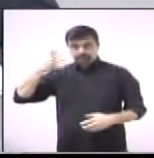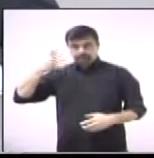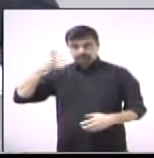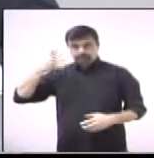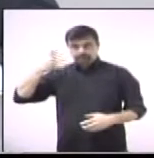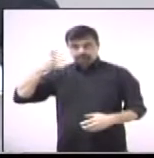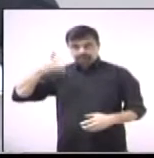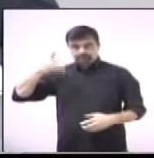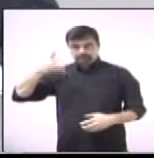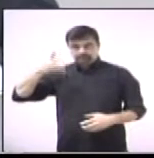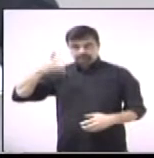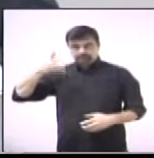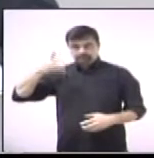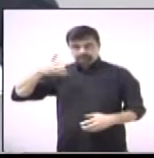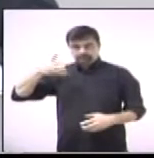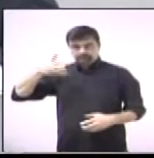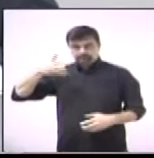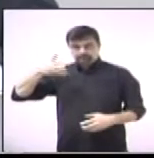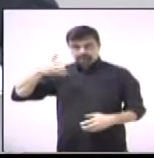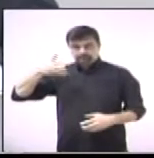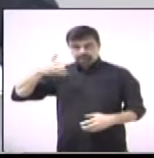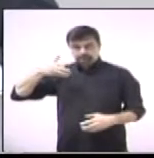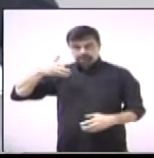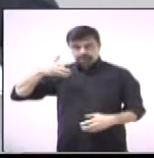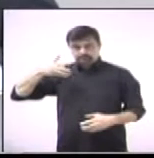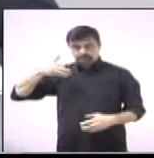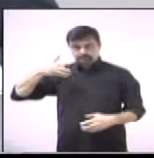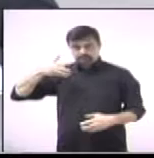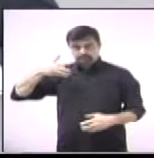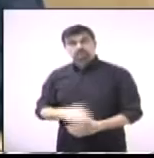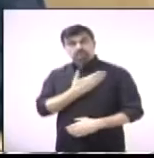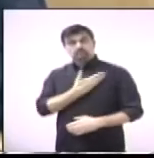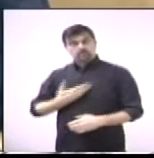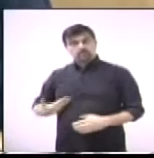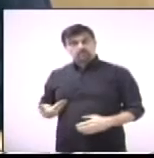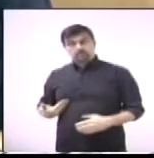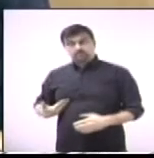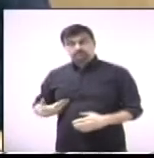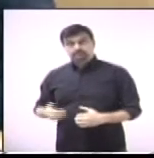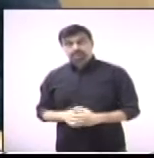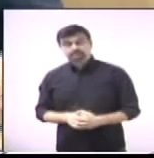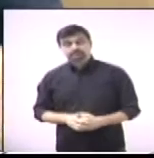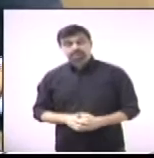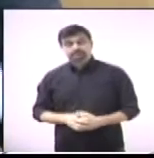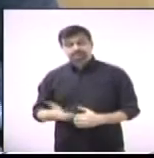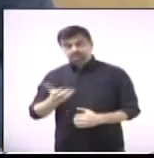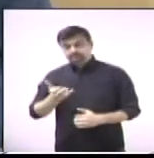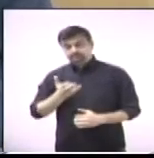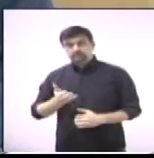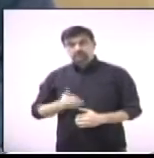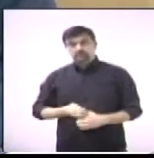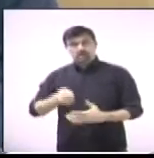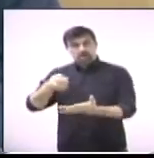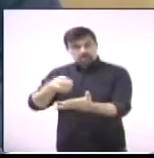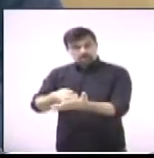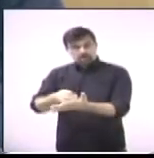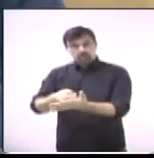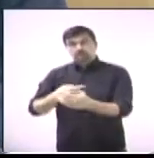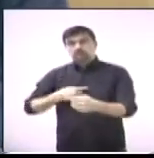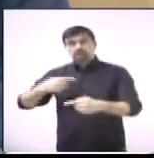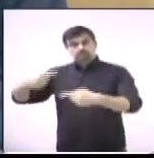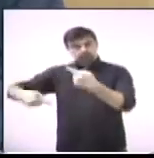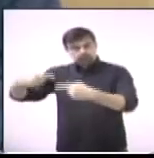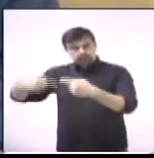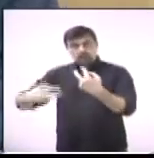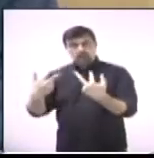em uma... agora fugiu a palavra... em uma estidade pública, e dizer que realmente foi comentado